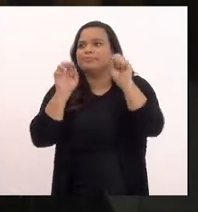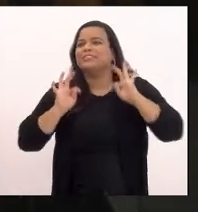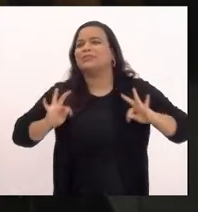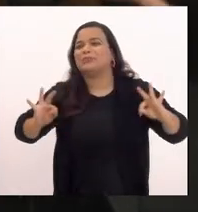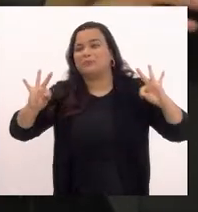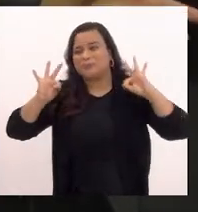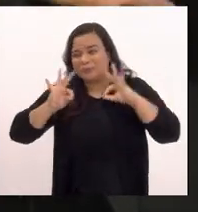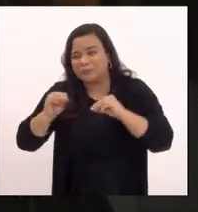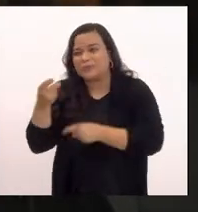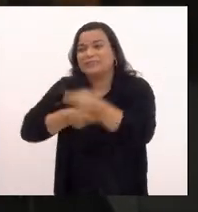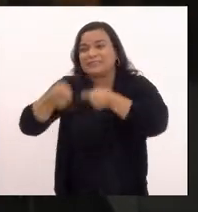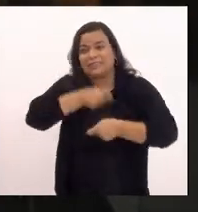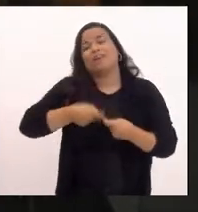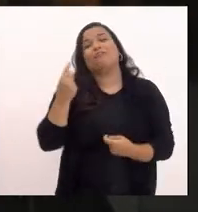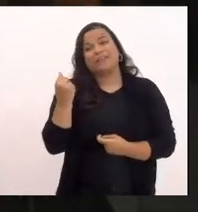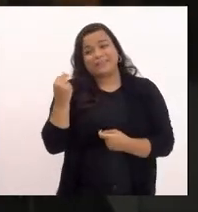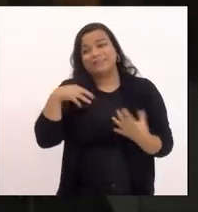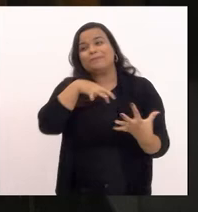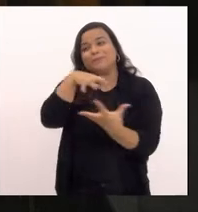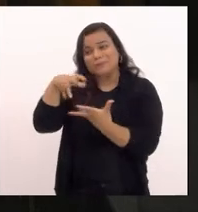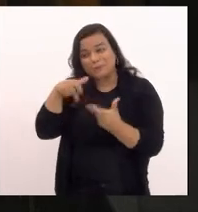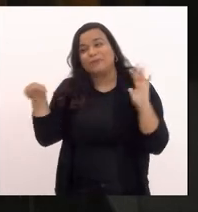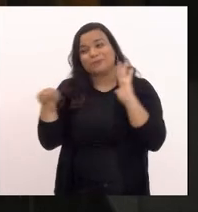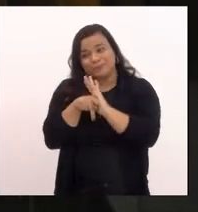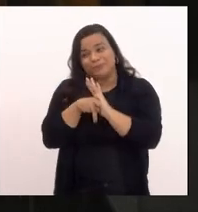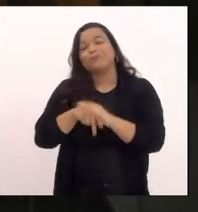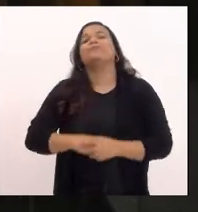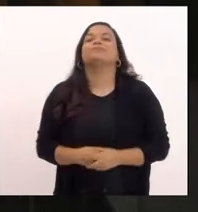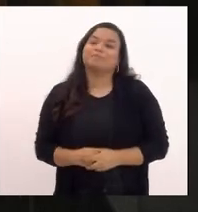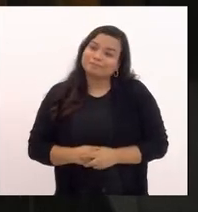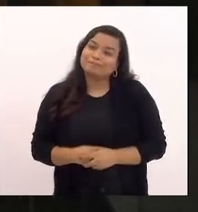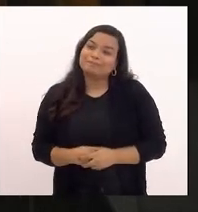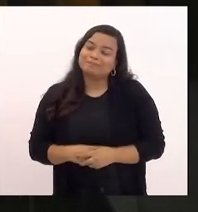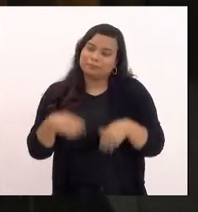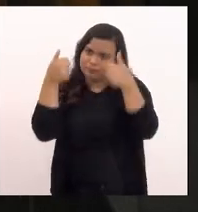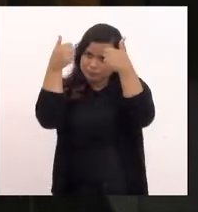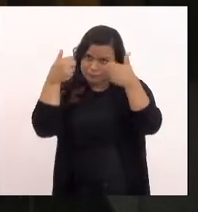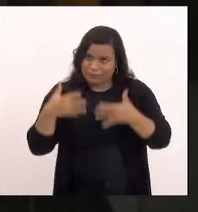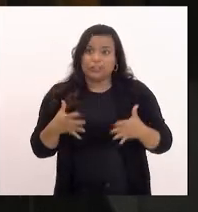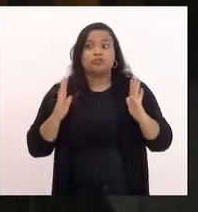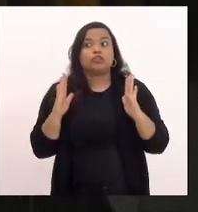financeiro mundial e dito isso